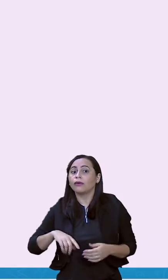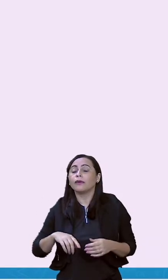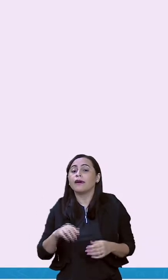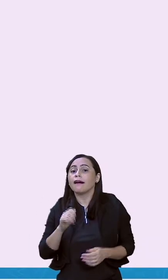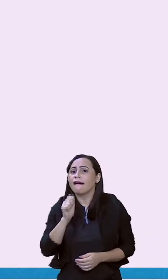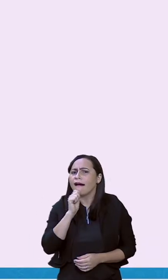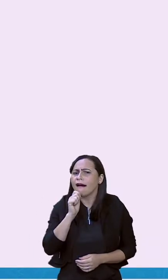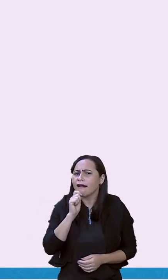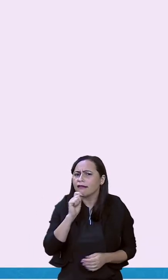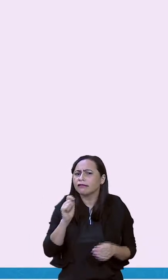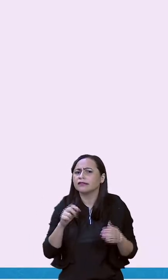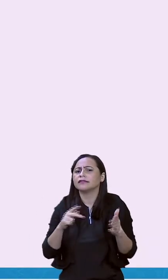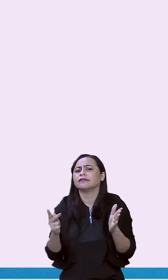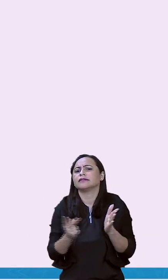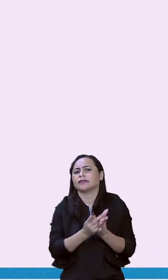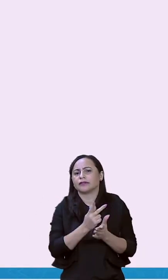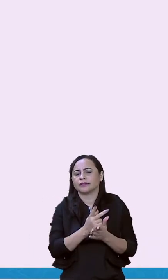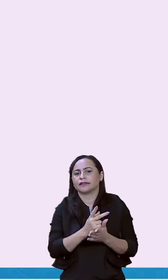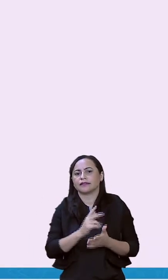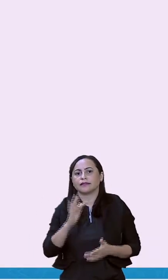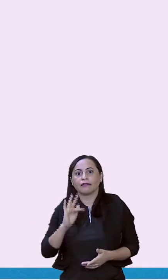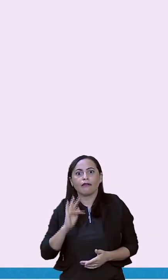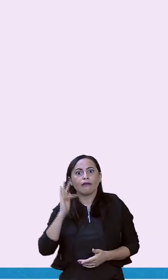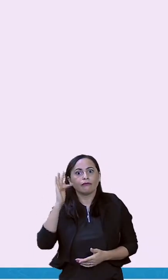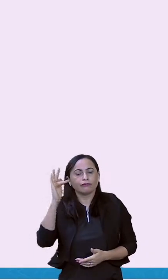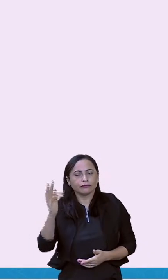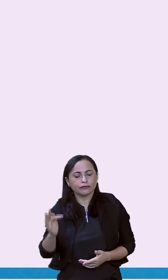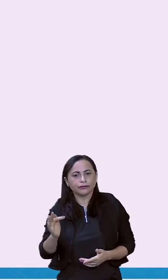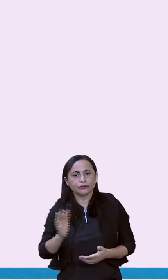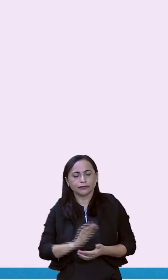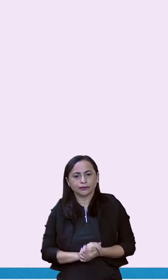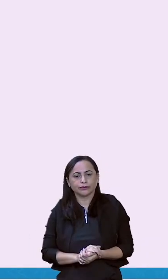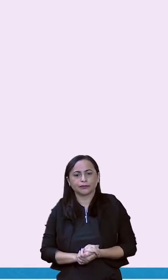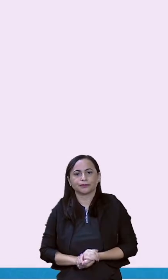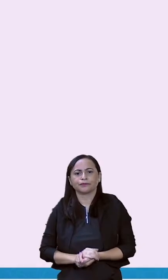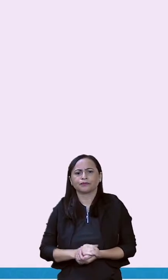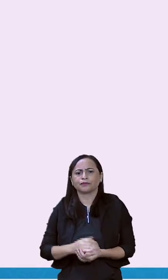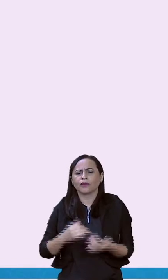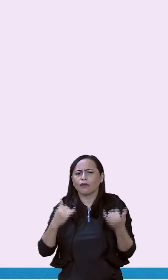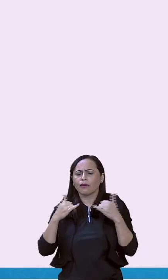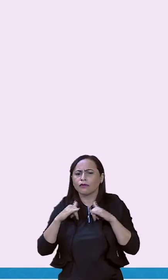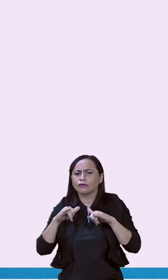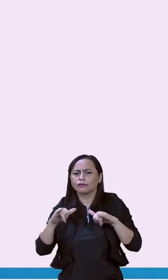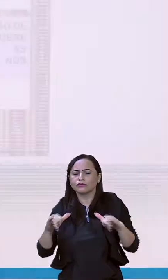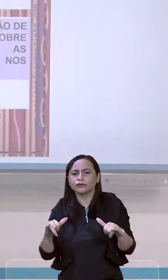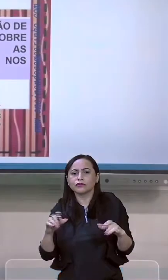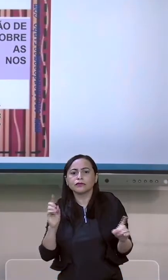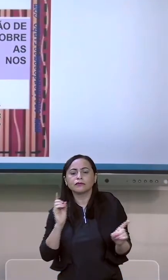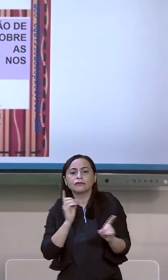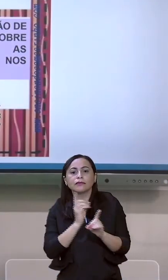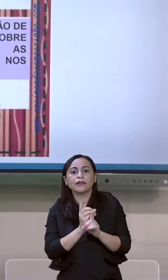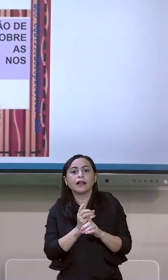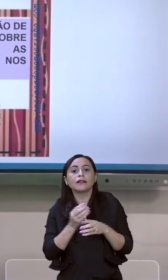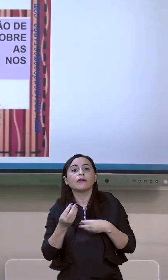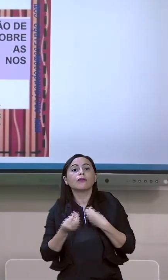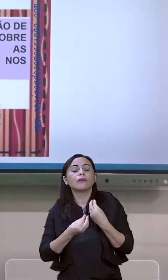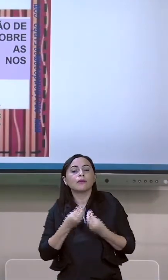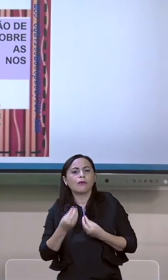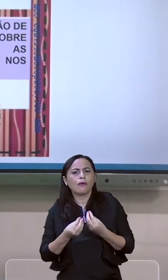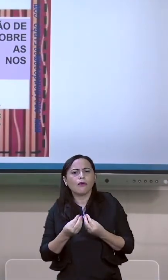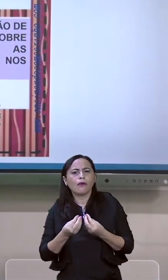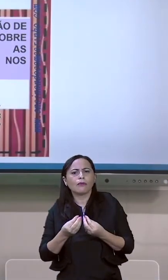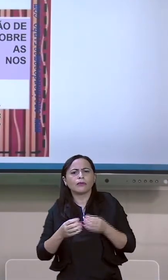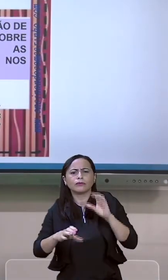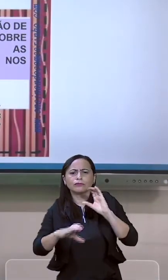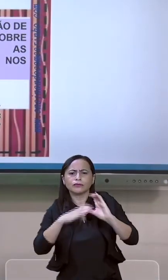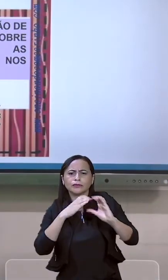meio. E essas notícias, elas são veiculadas nos meios de comunicação. Lembra que eu falei lá, né,